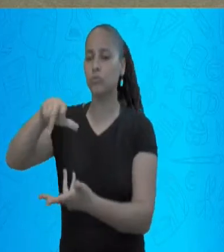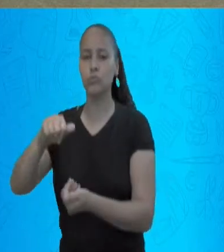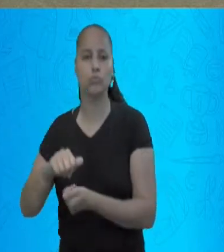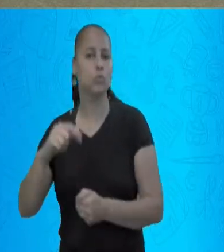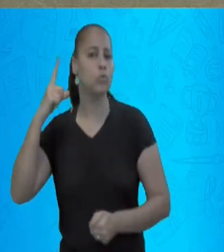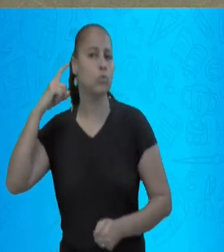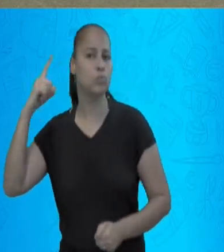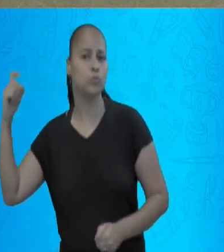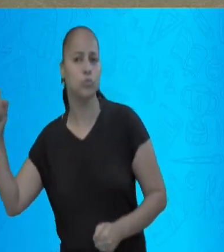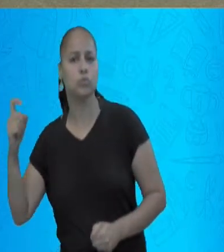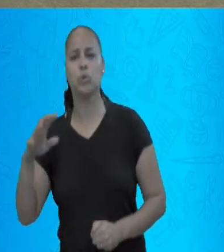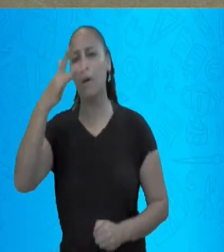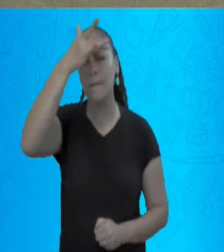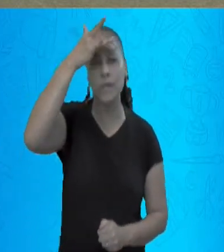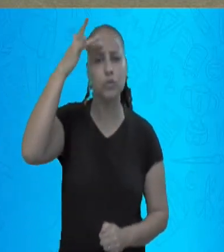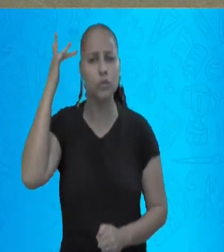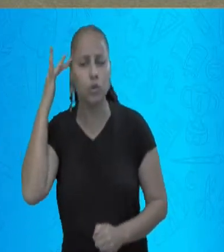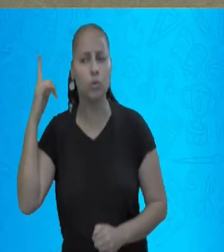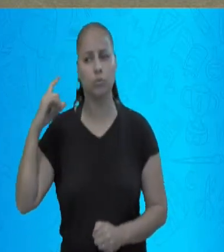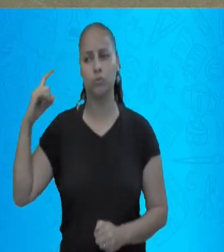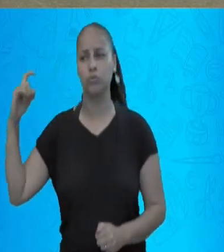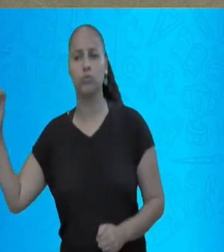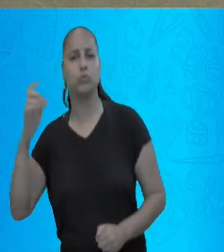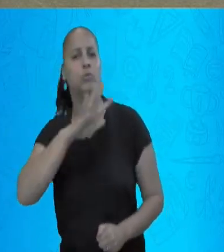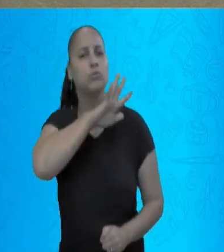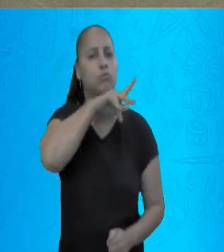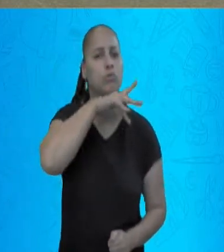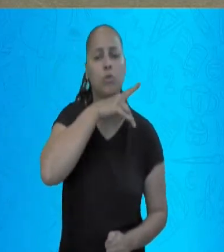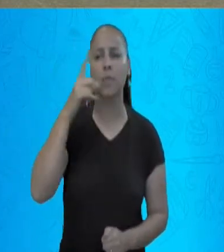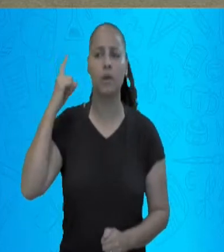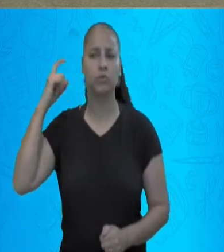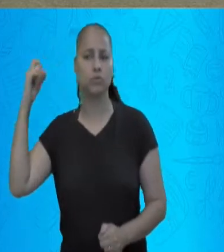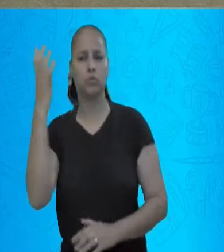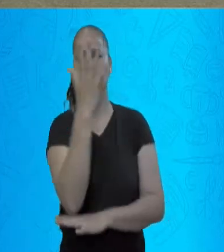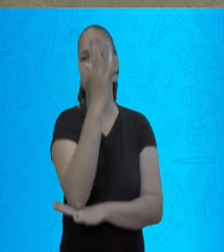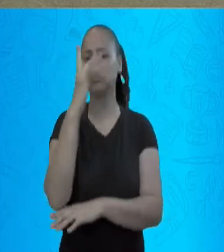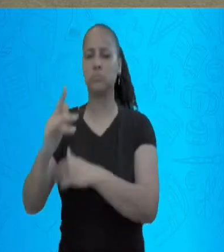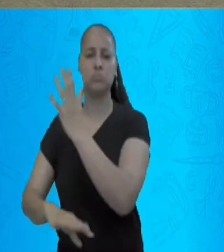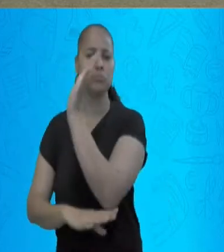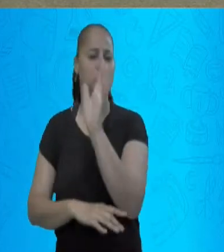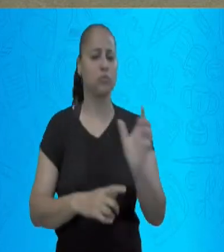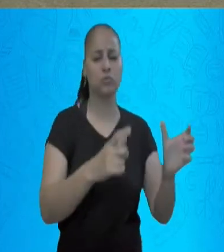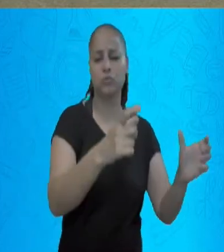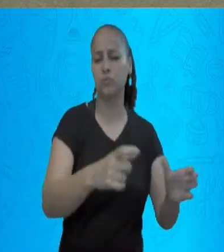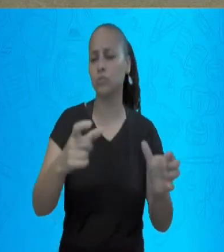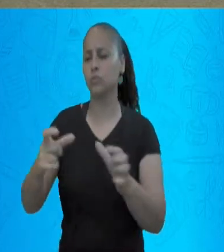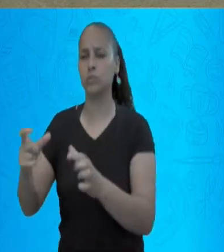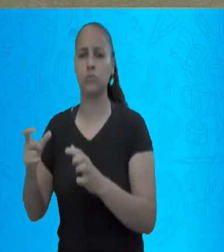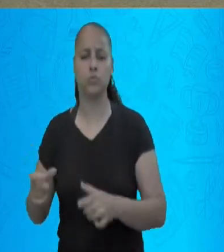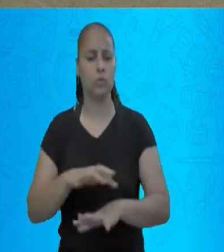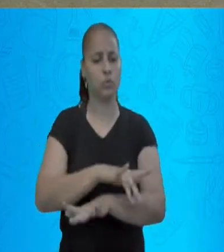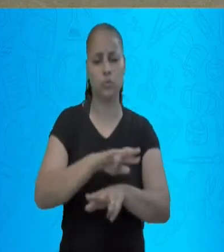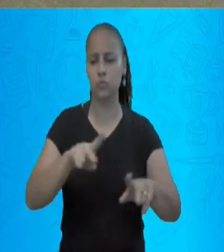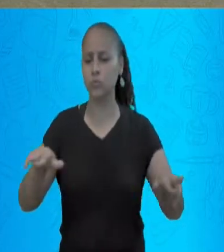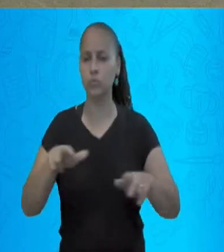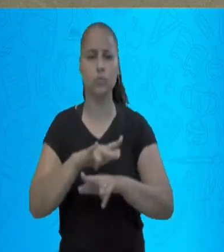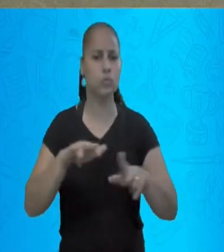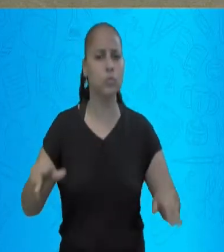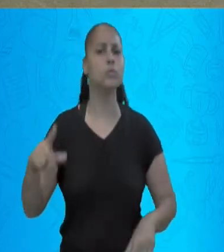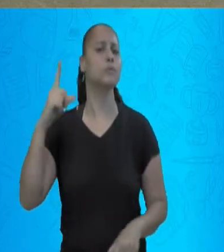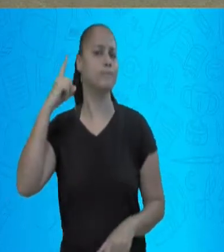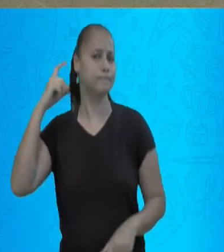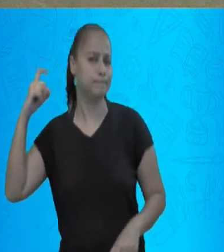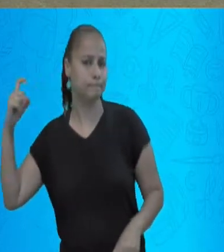seja nos animais, seja na própria natureza. Por todo lugar que a gente vai, existe